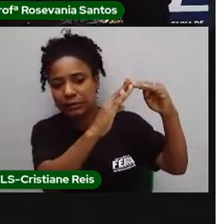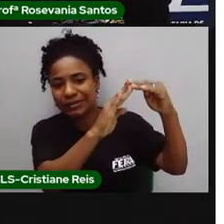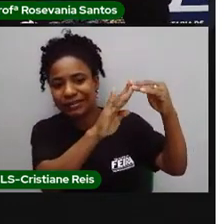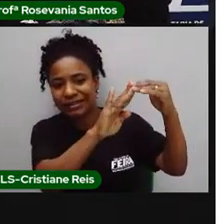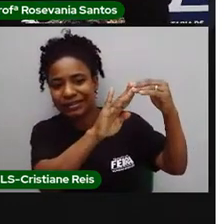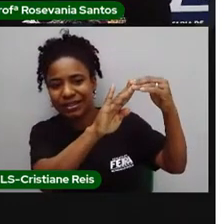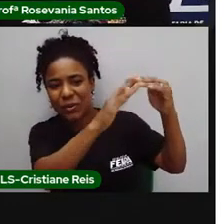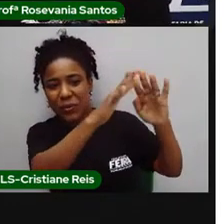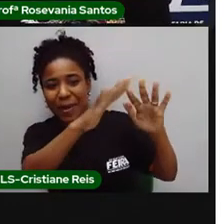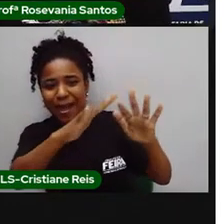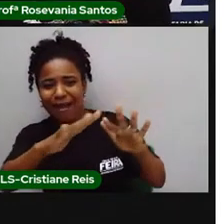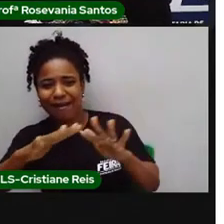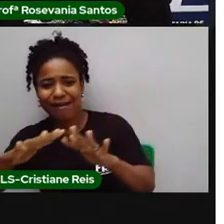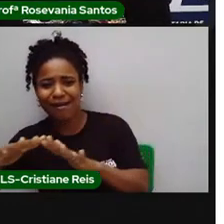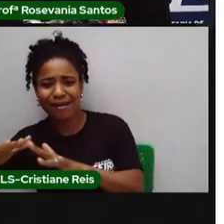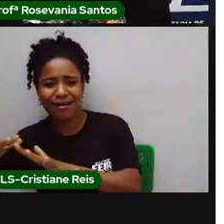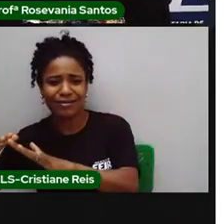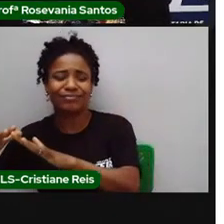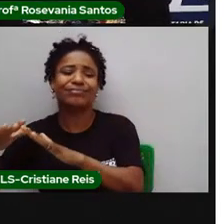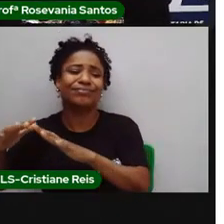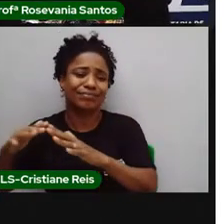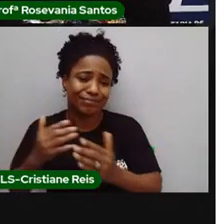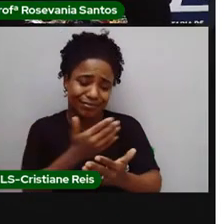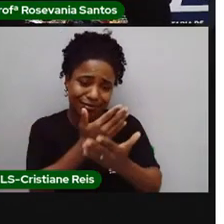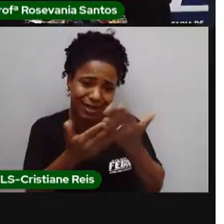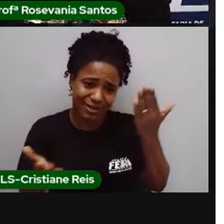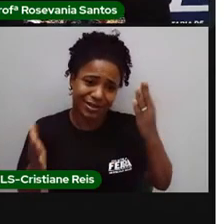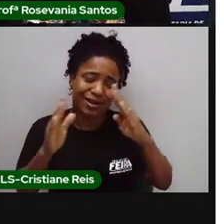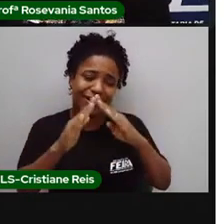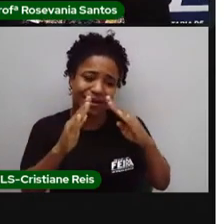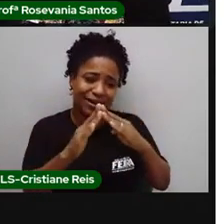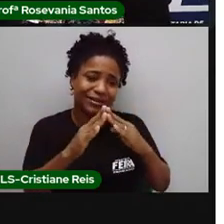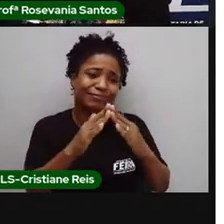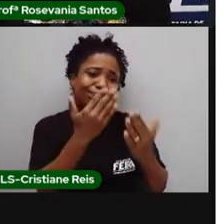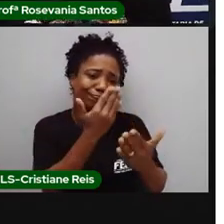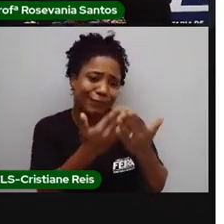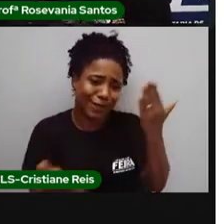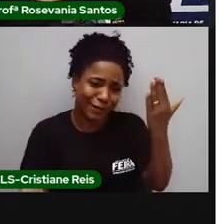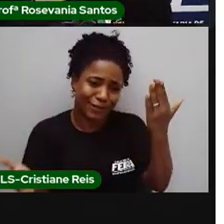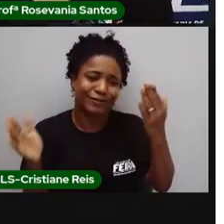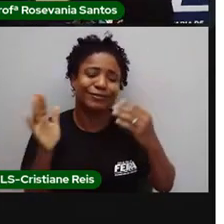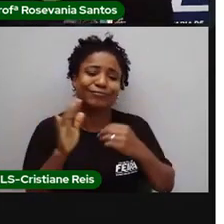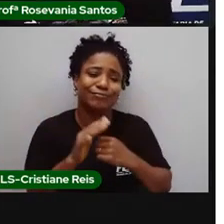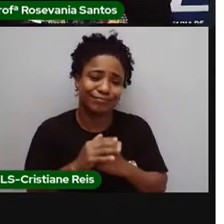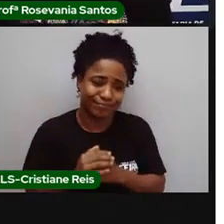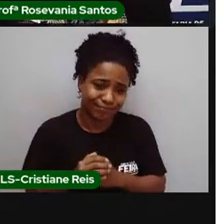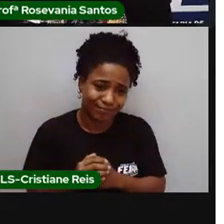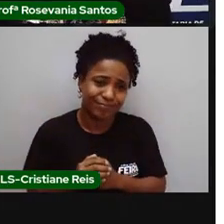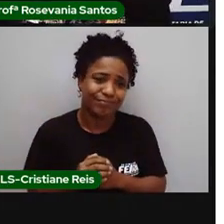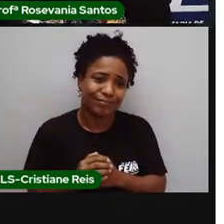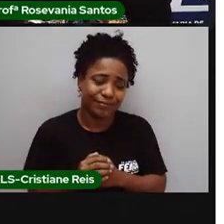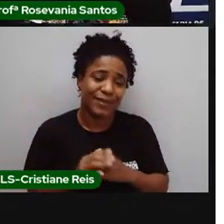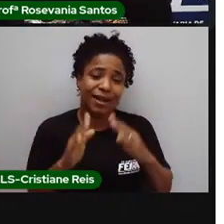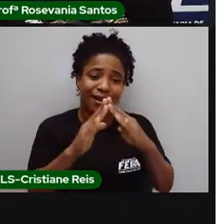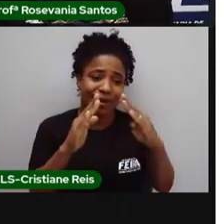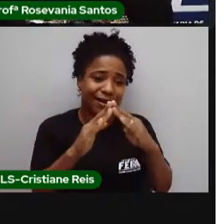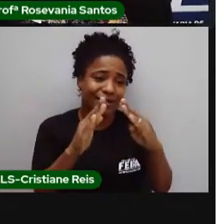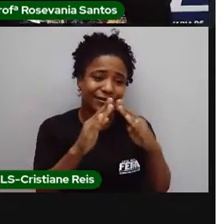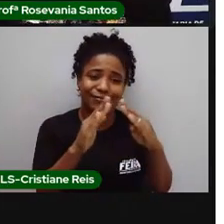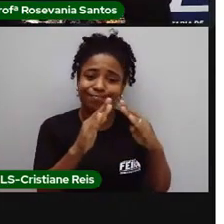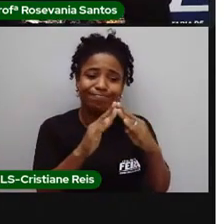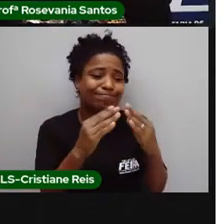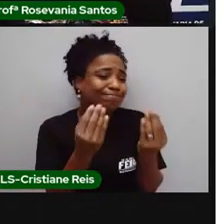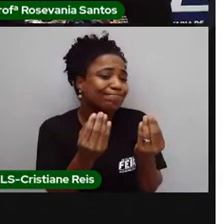problemas econômicos, que a perda, né, dessas casas, por mais simples que seja, é a casa de alguém, né, é o lar de alguém,